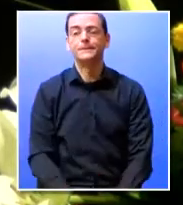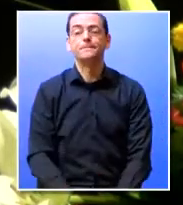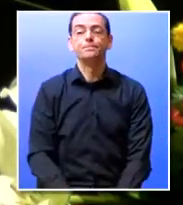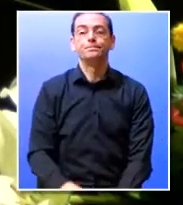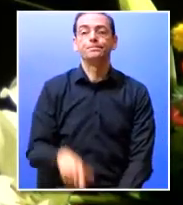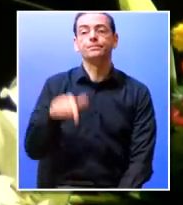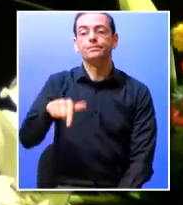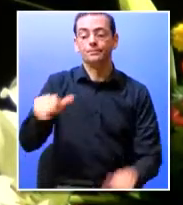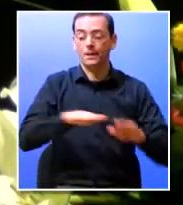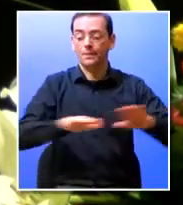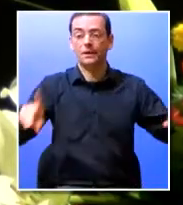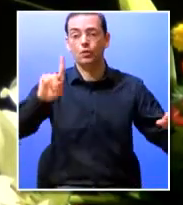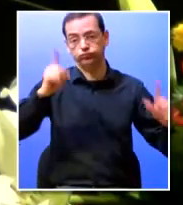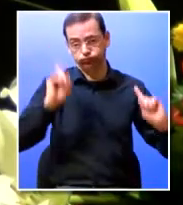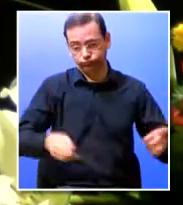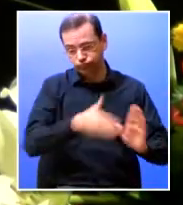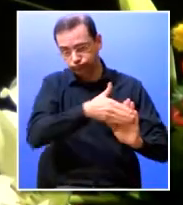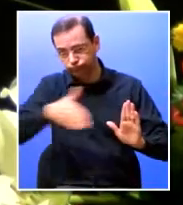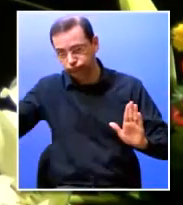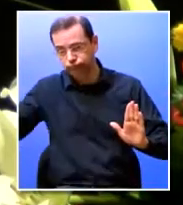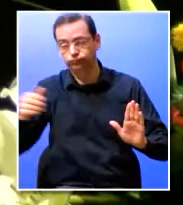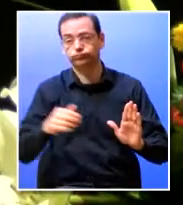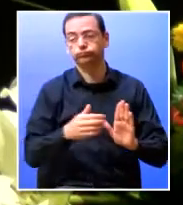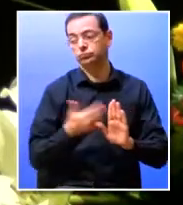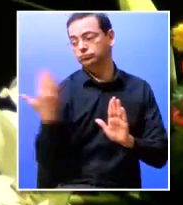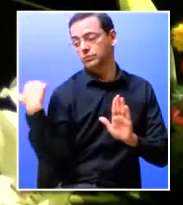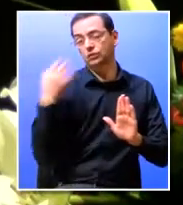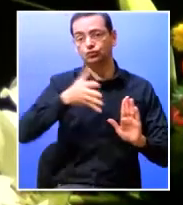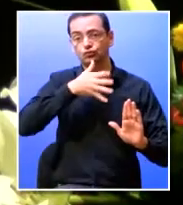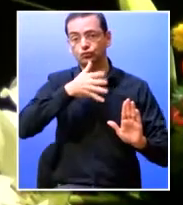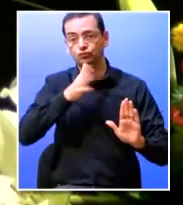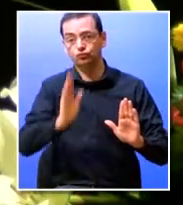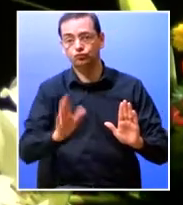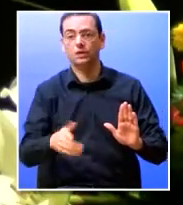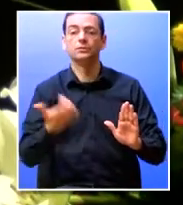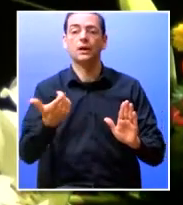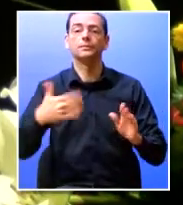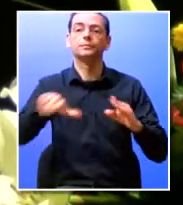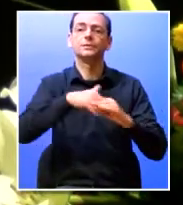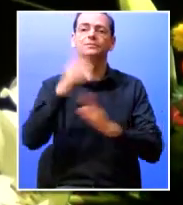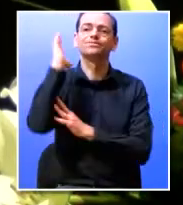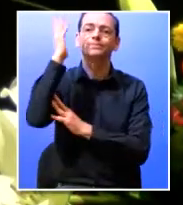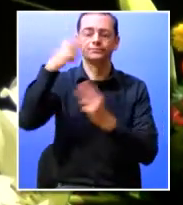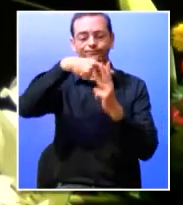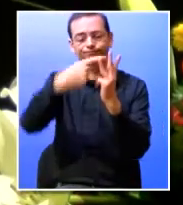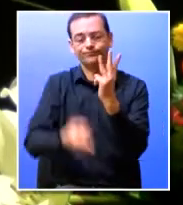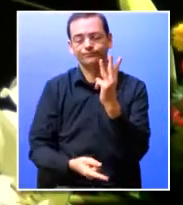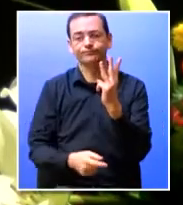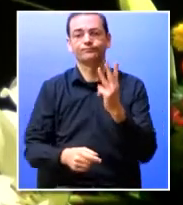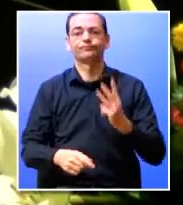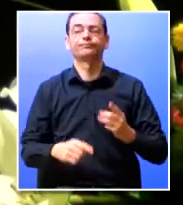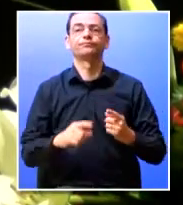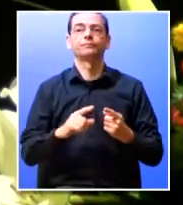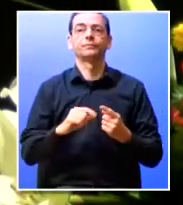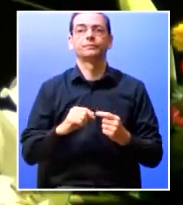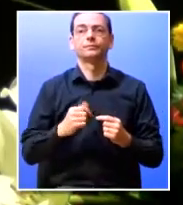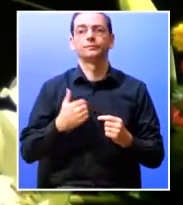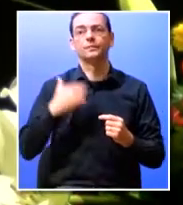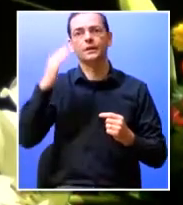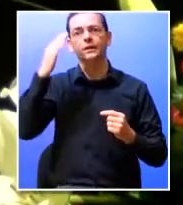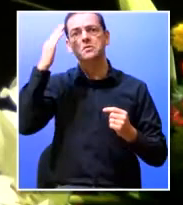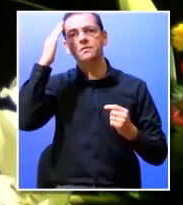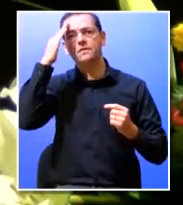Temos, como foi apresentado, três intervenientes. Eu penso que, do ponto de vista de